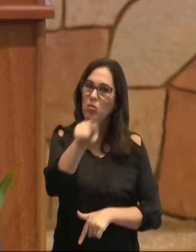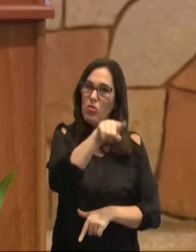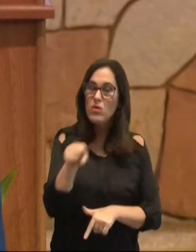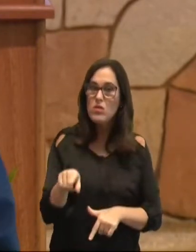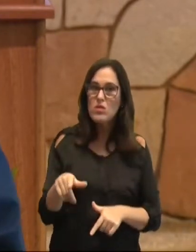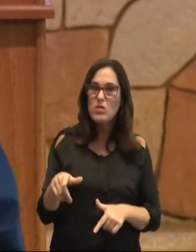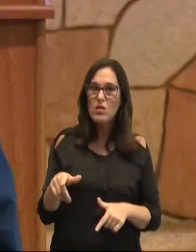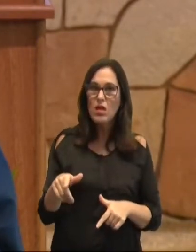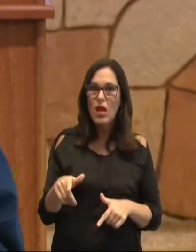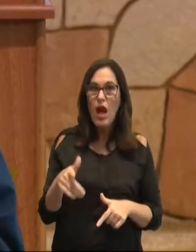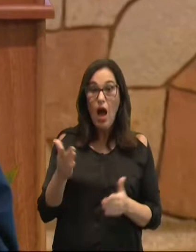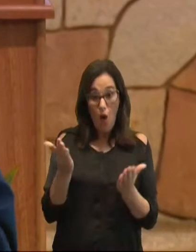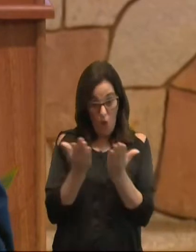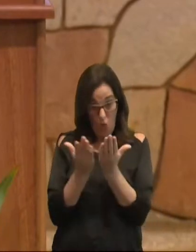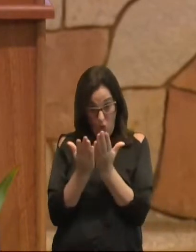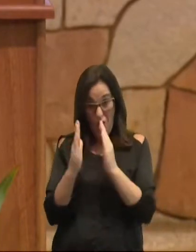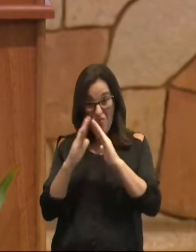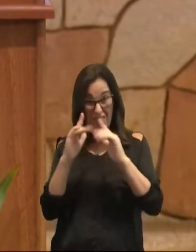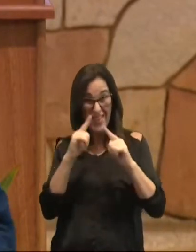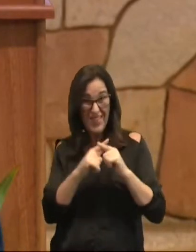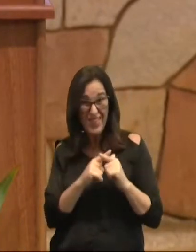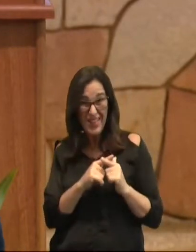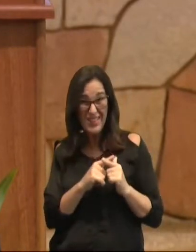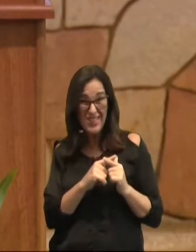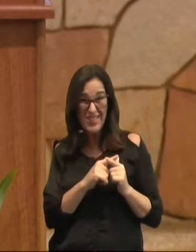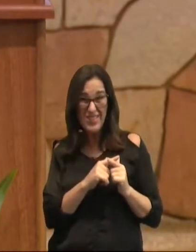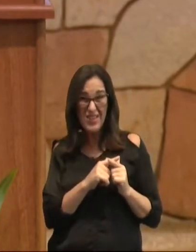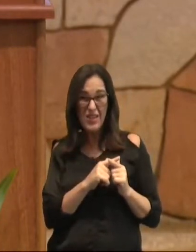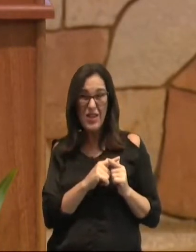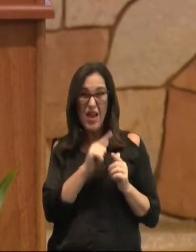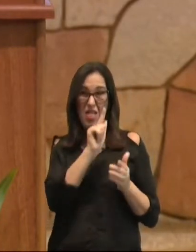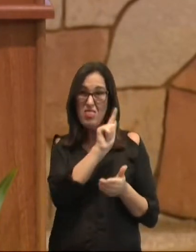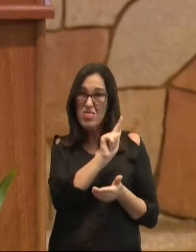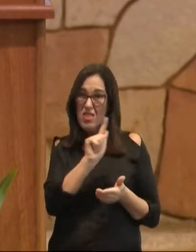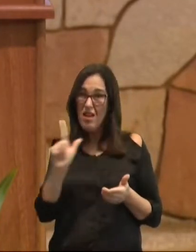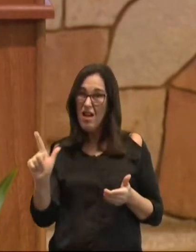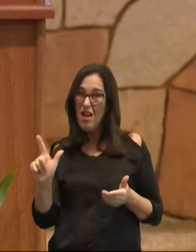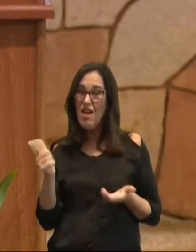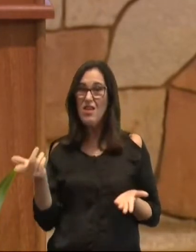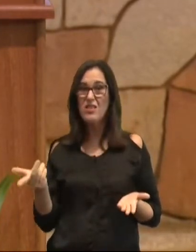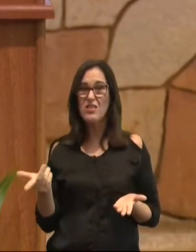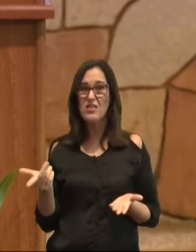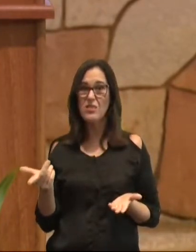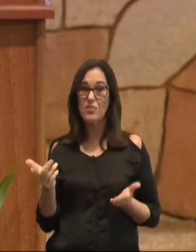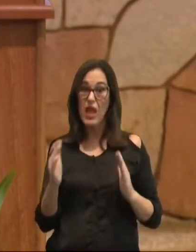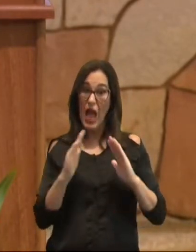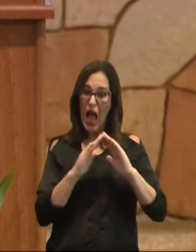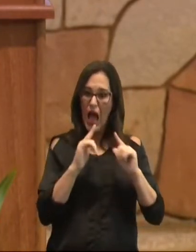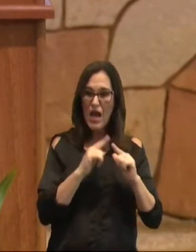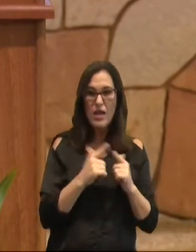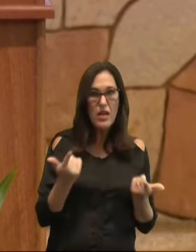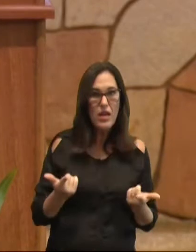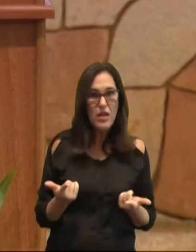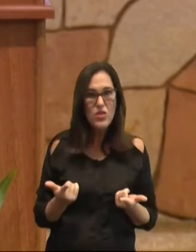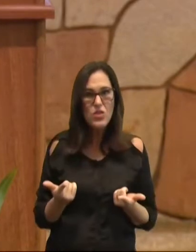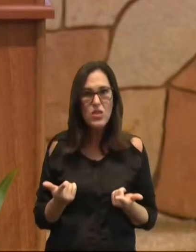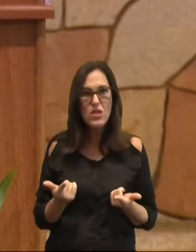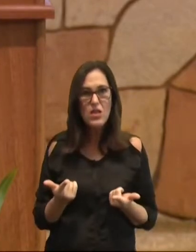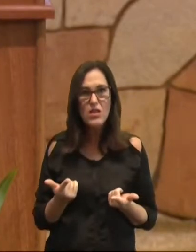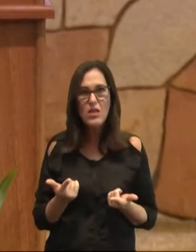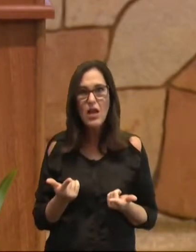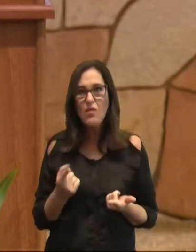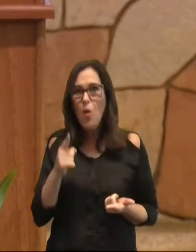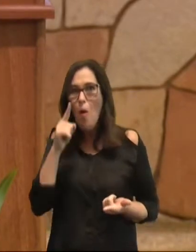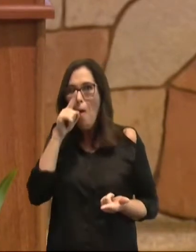Esses irmãos da igreja, das igrejas aqui na Galáxia, essa igreja aqui, eles estavam correndo o